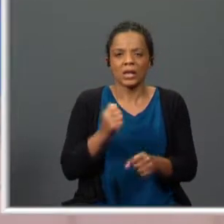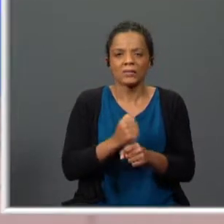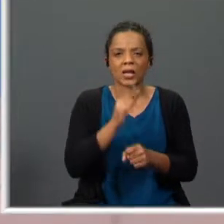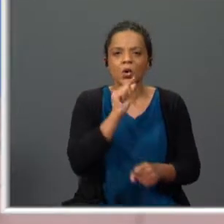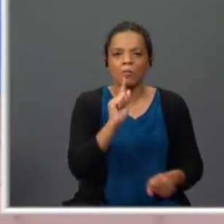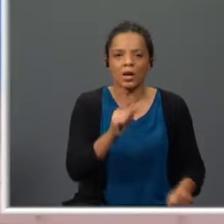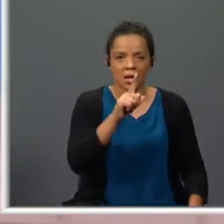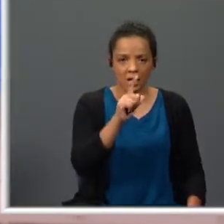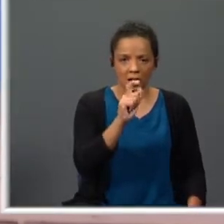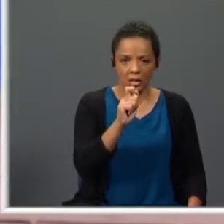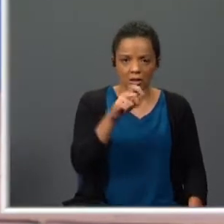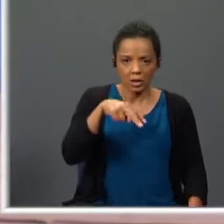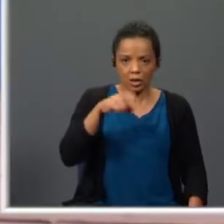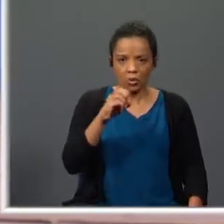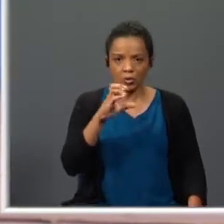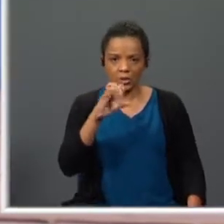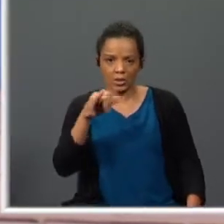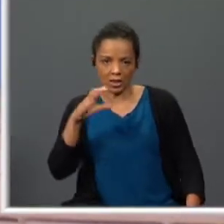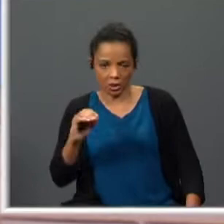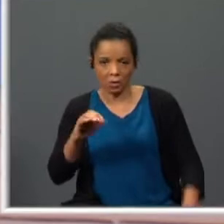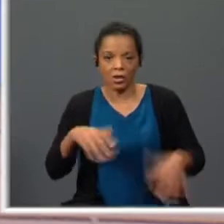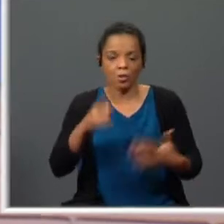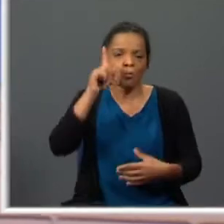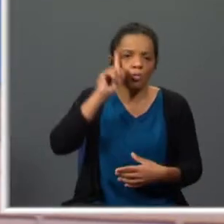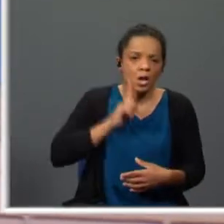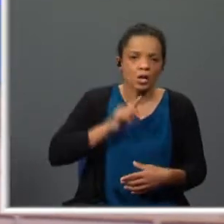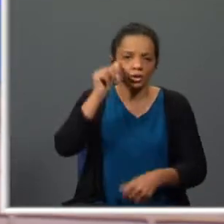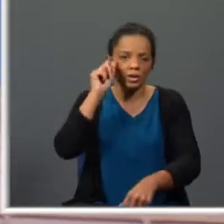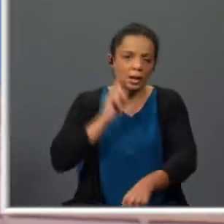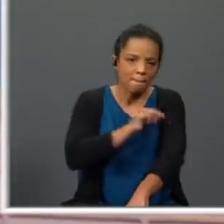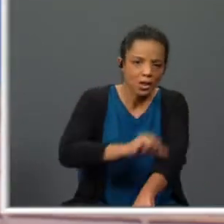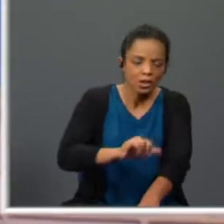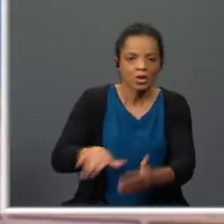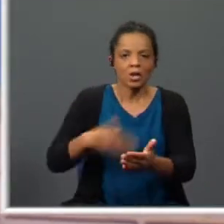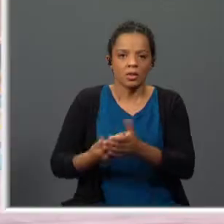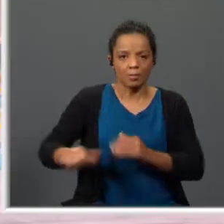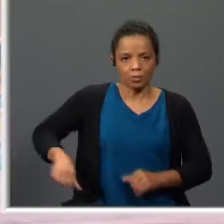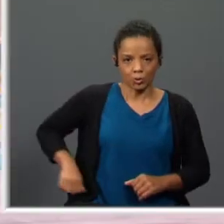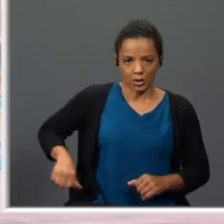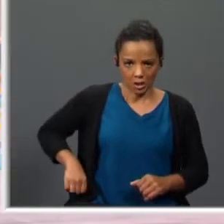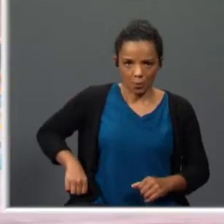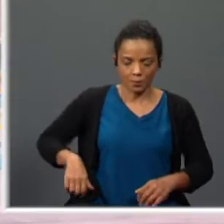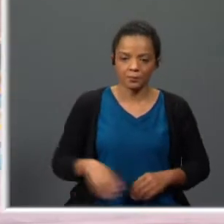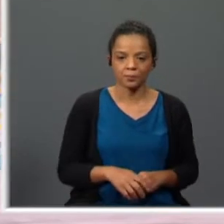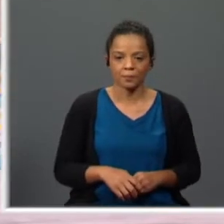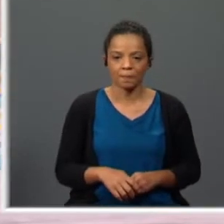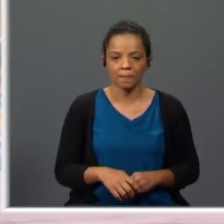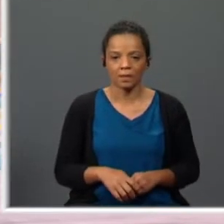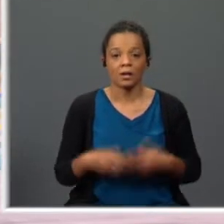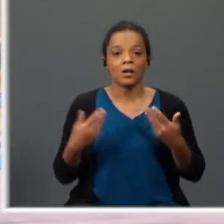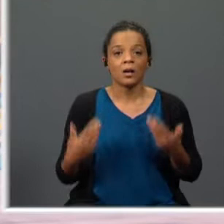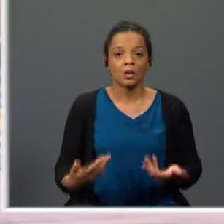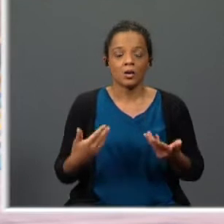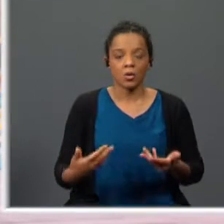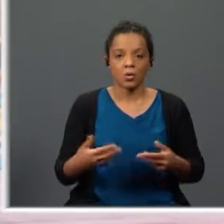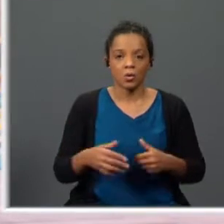levavam raparigas, mulheres, à prostituição. Continuamos, então, com o nosso bloco, agora para